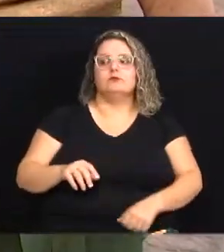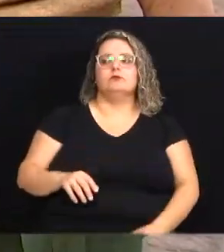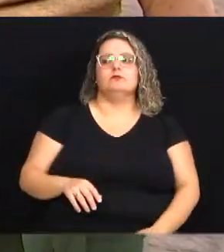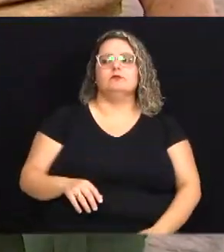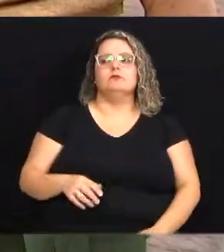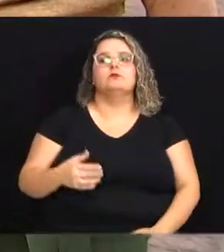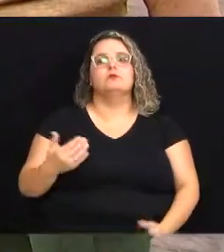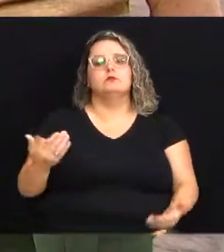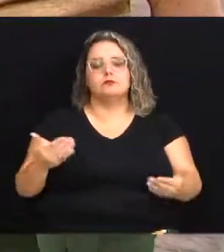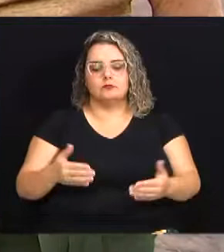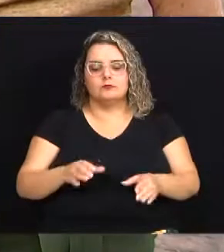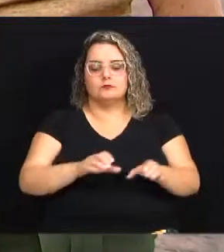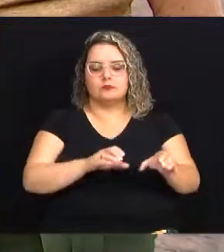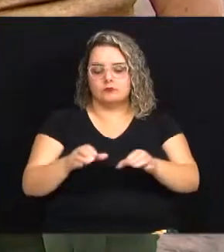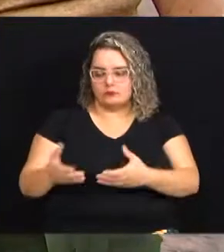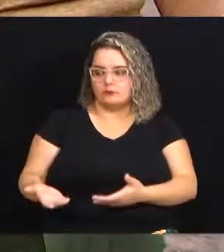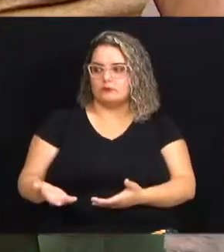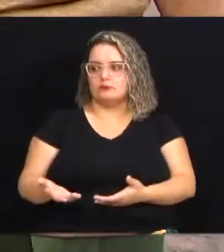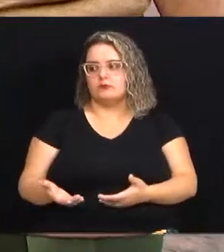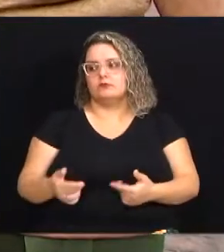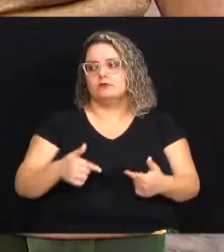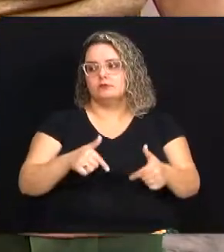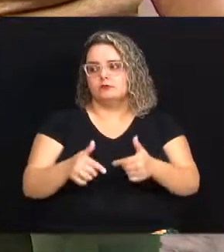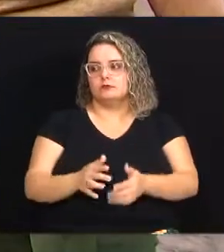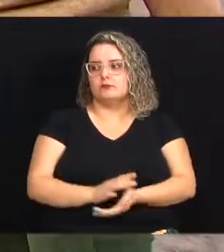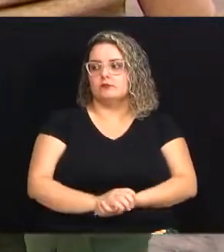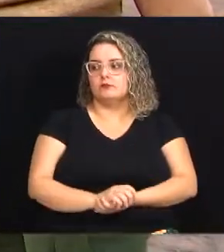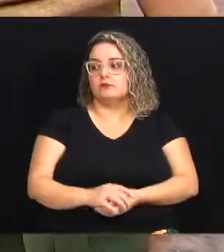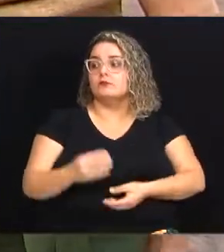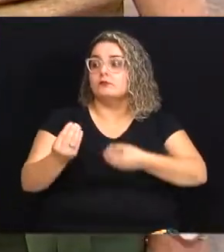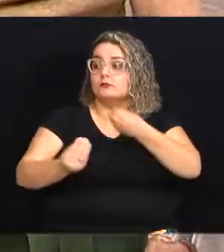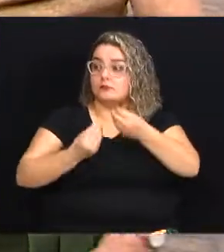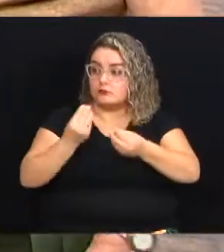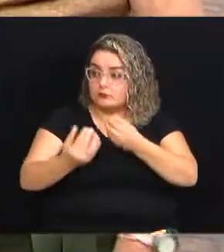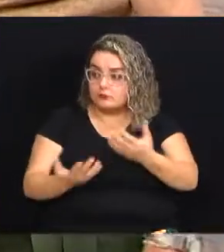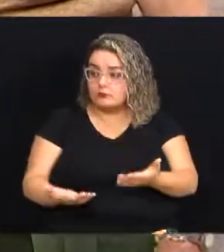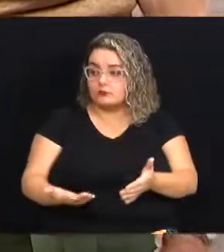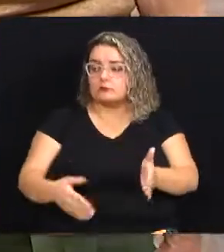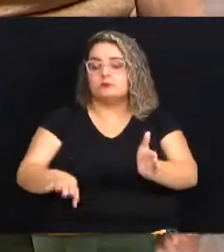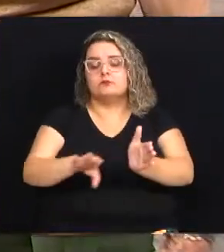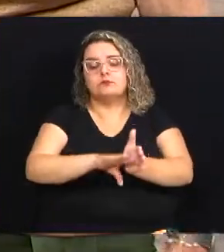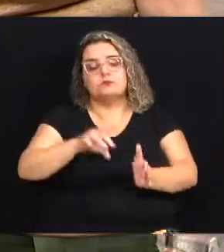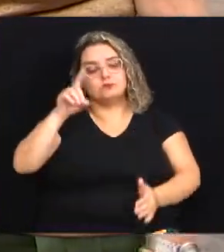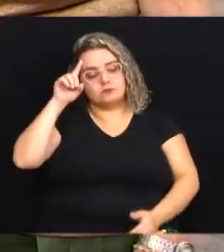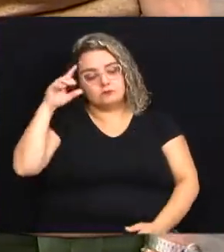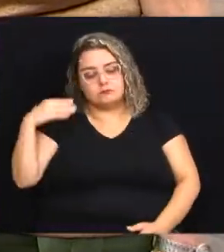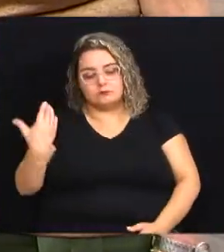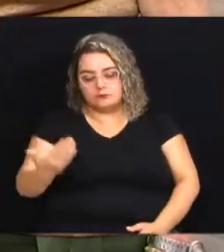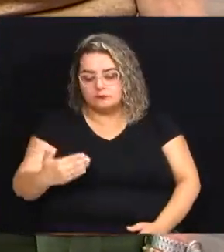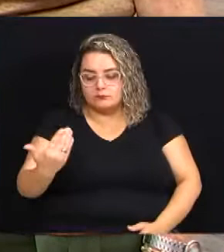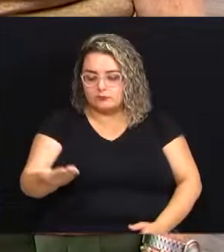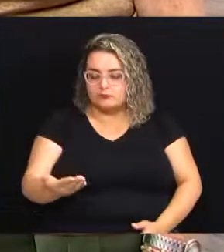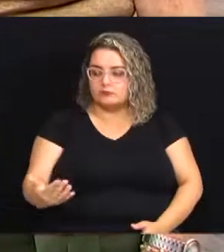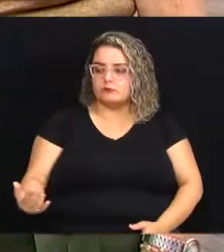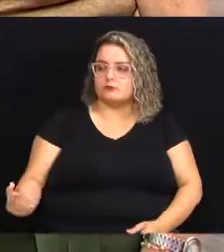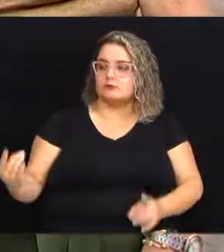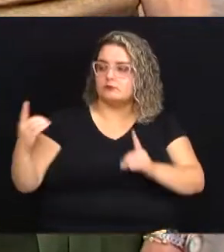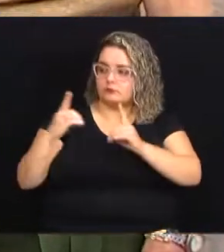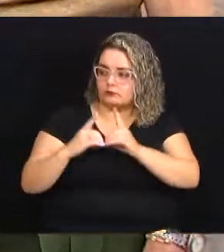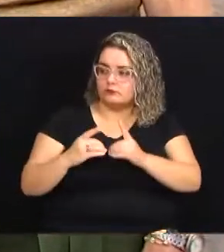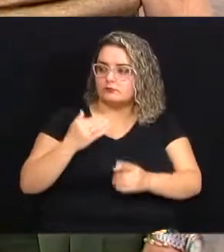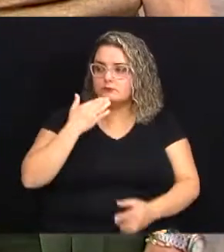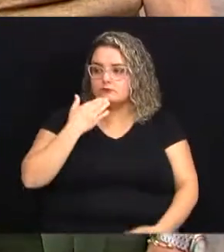também sim e aqui você coordena esse trabalho e coordeno o trabalho e como que essas pessoas que chegam diariamente até você